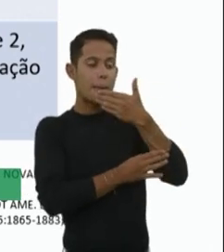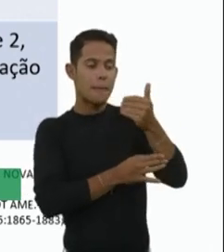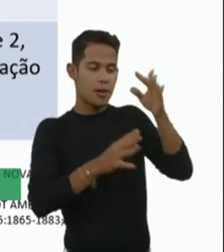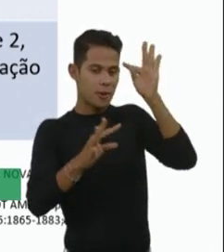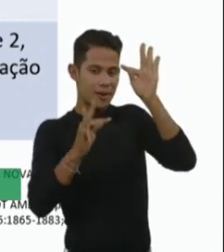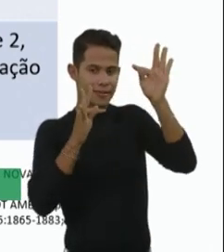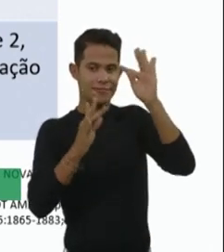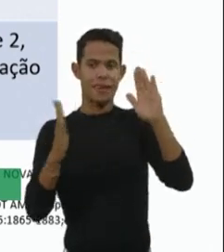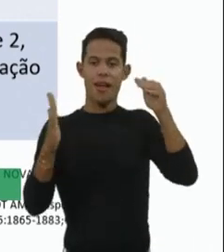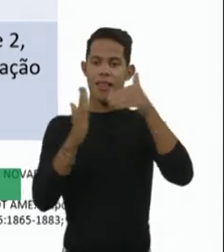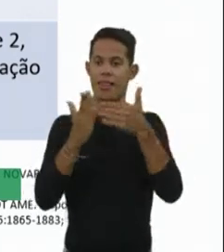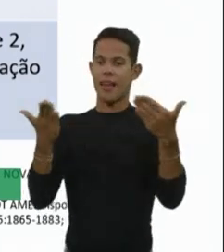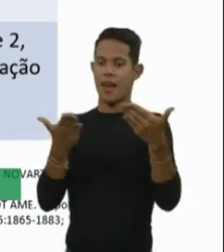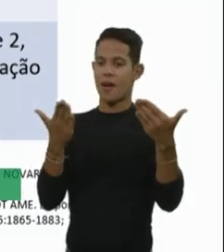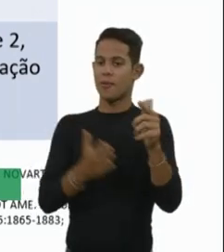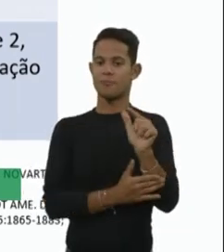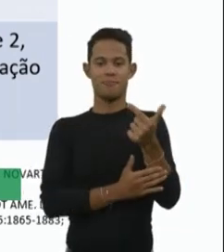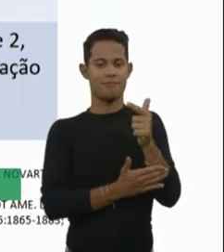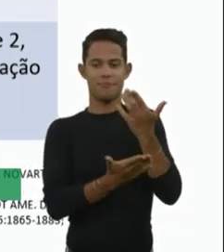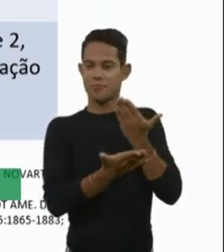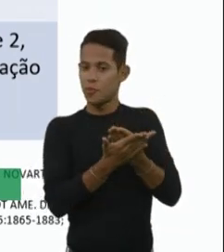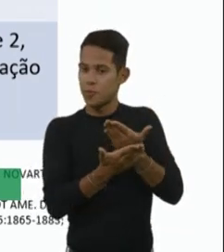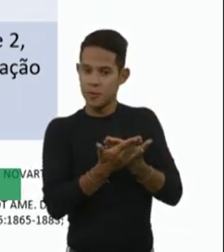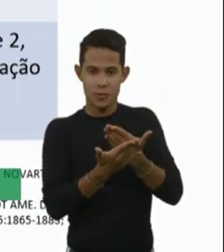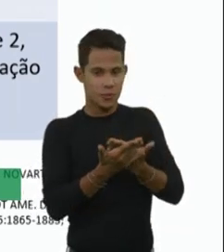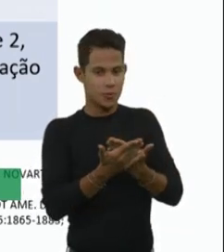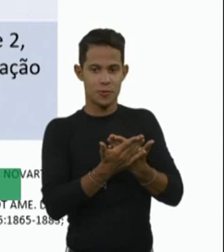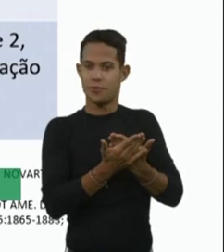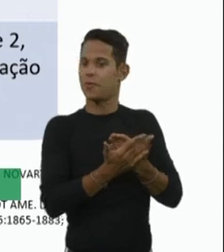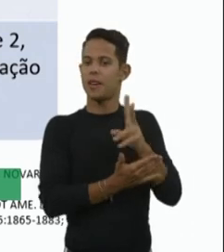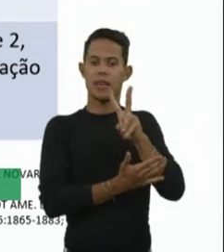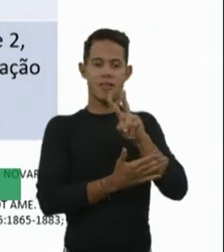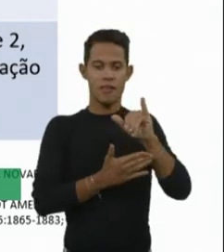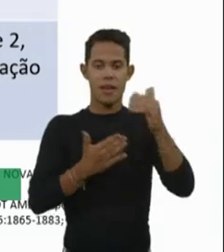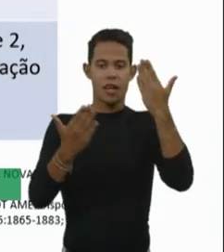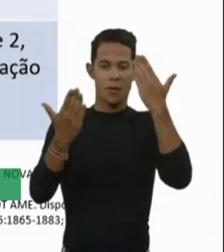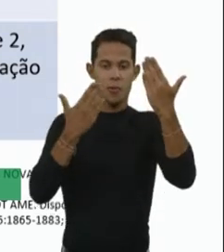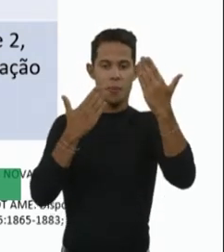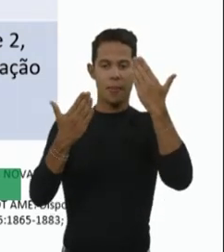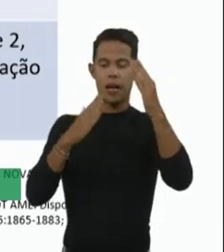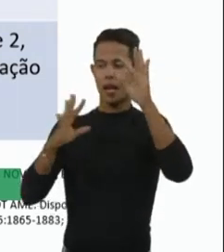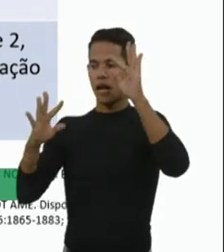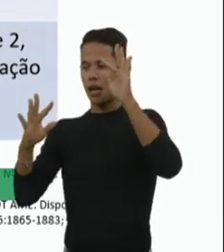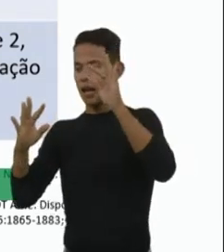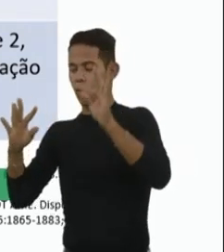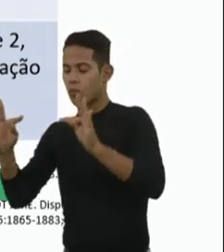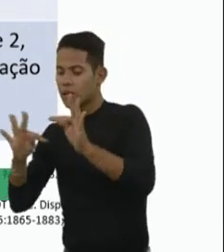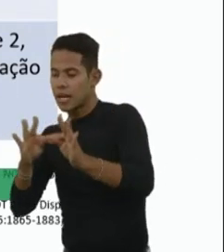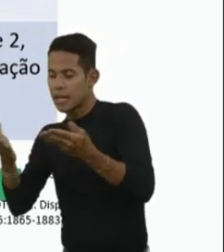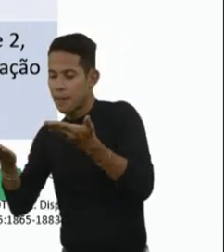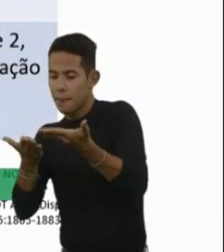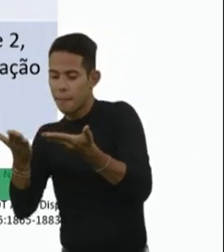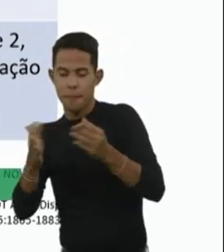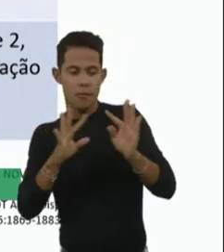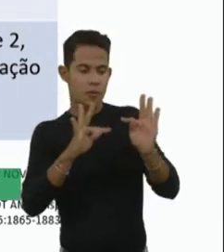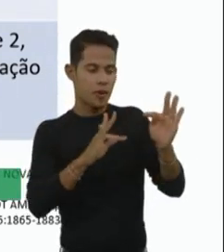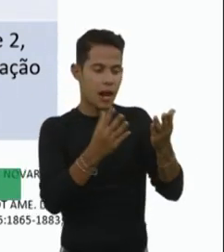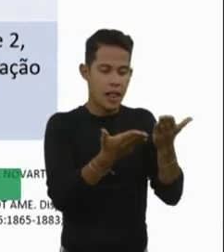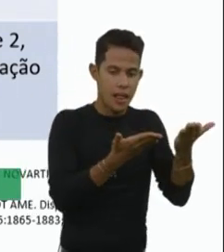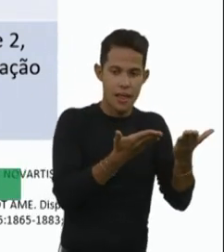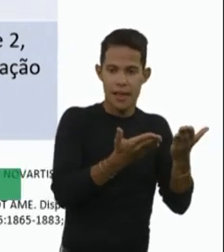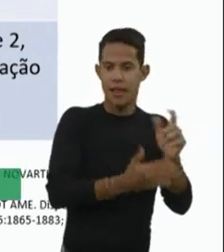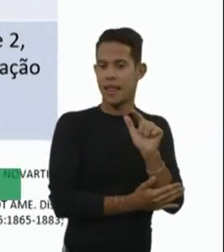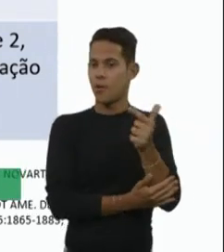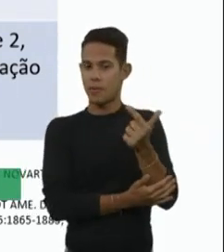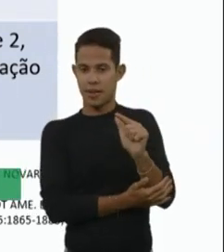nós não temos nenhum estudo head to head, ou seja, que compare um tratamento com o outro, então, o que a gente sabe é que as 3